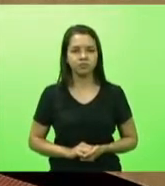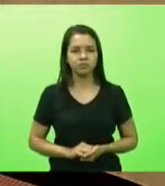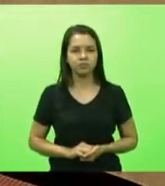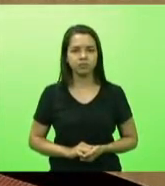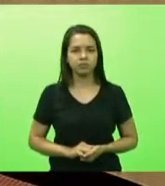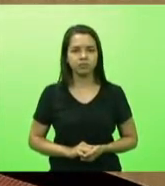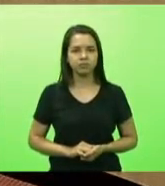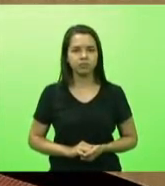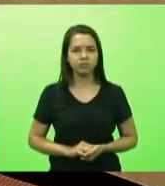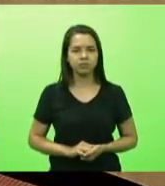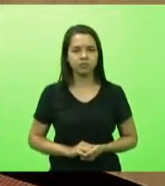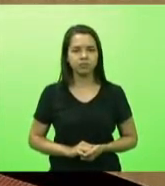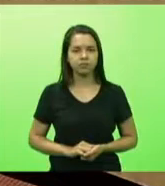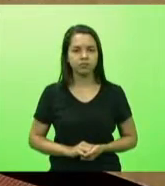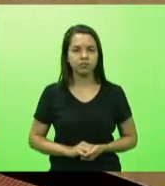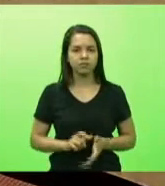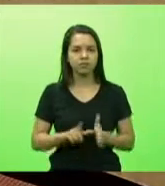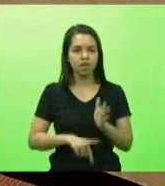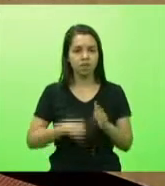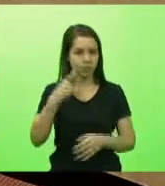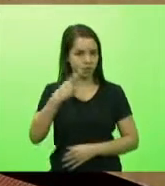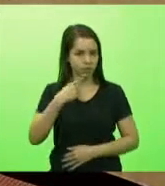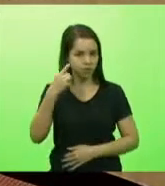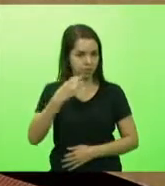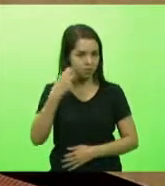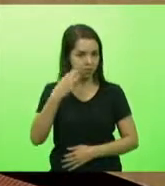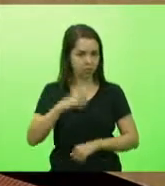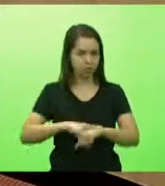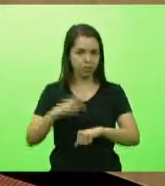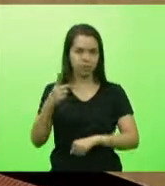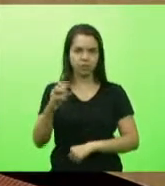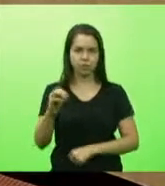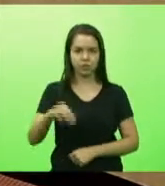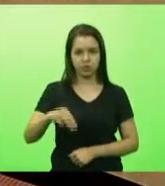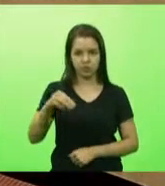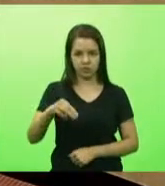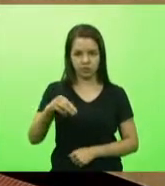Na sequência, deputado Márcio Machado por dez minutos, deputado.